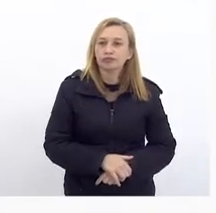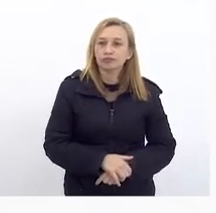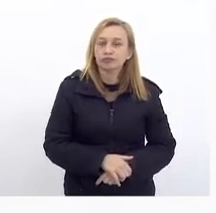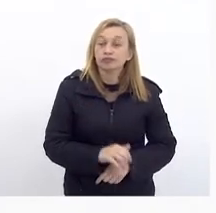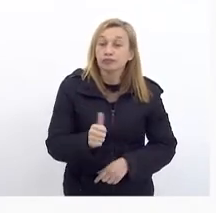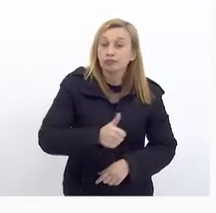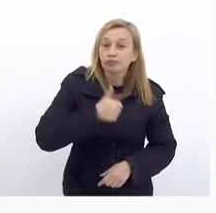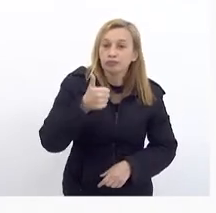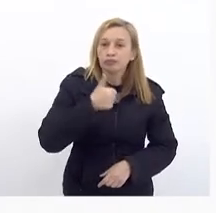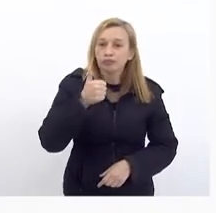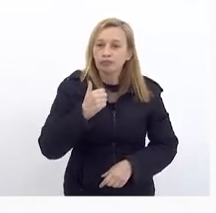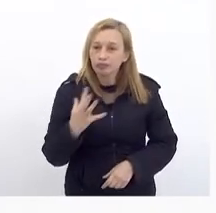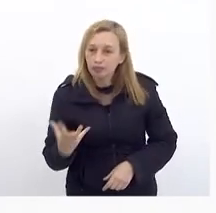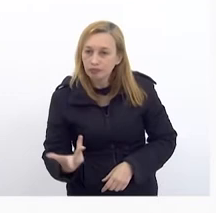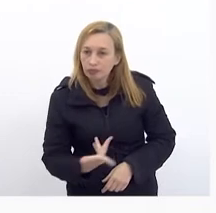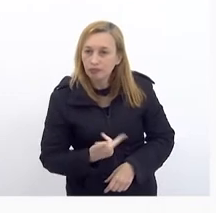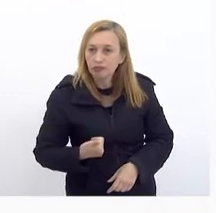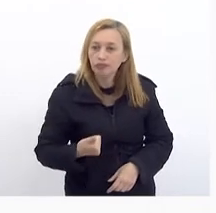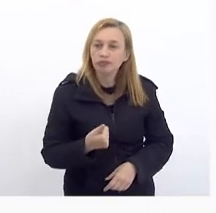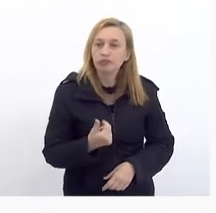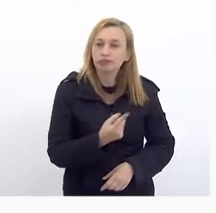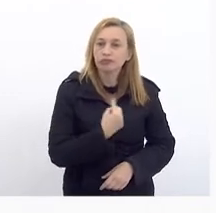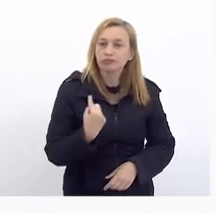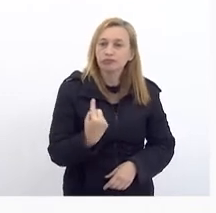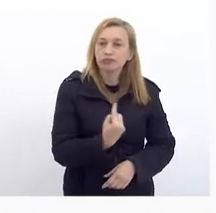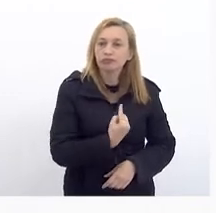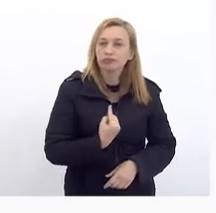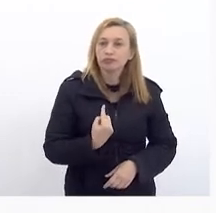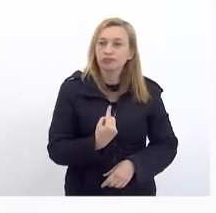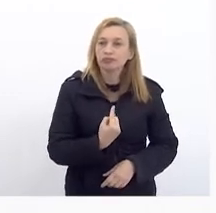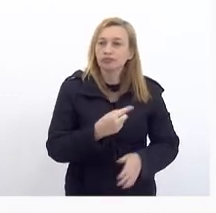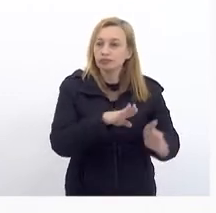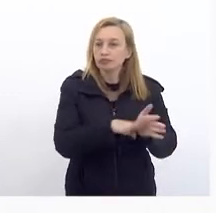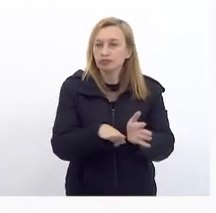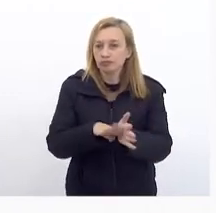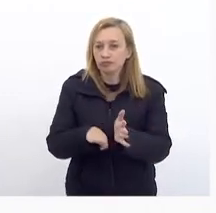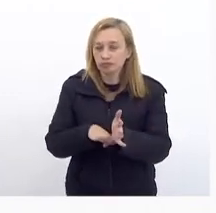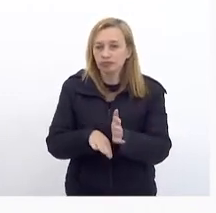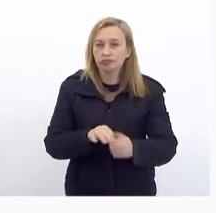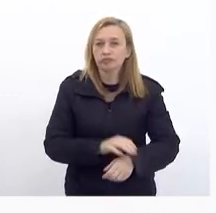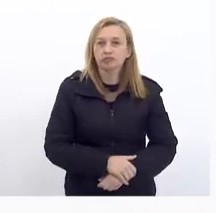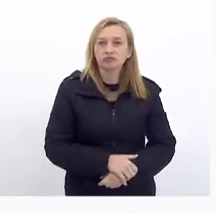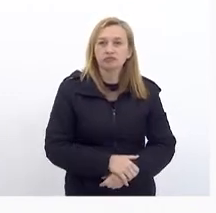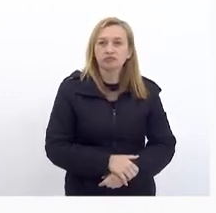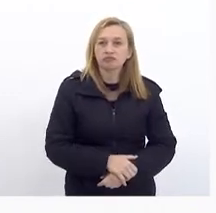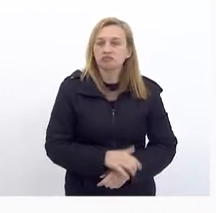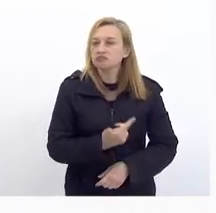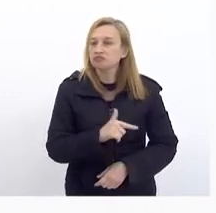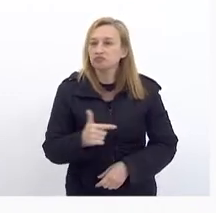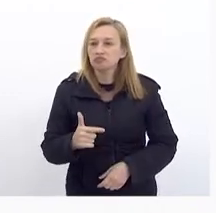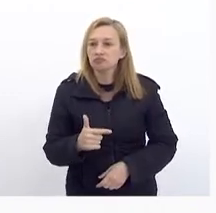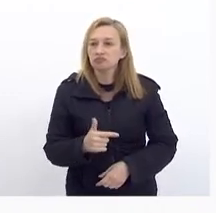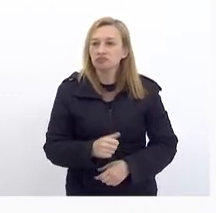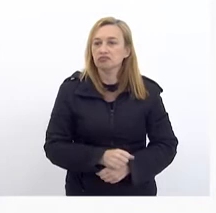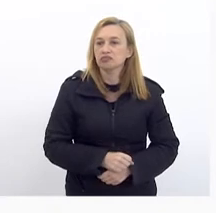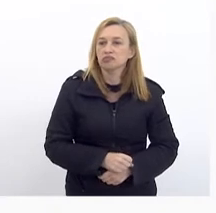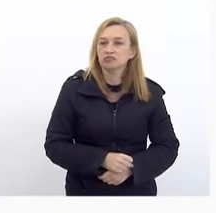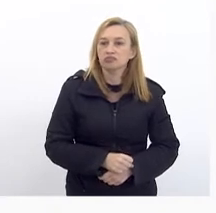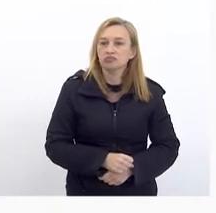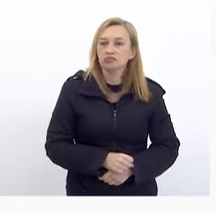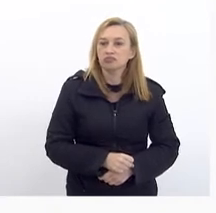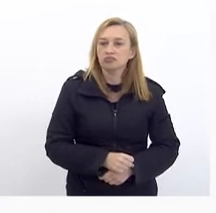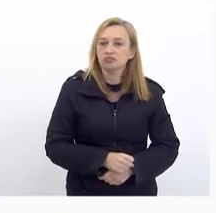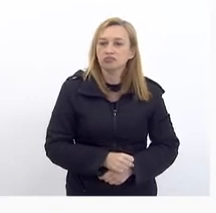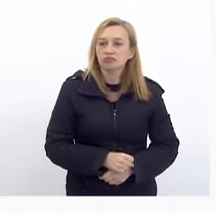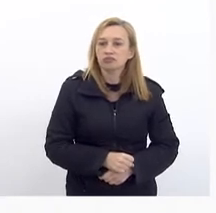melhora Na qualidade Da nossa Despesa A gente Por não Ter um Contingenciamento Que é algo Que